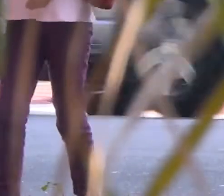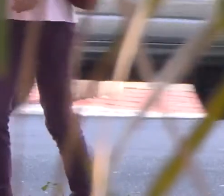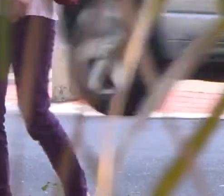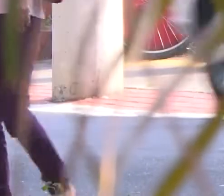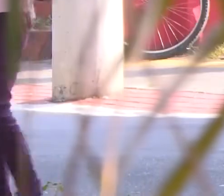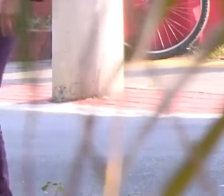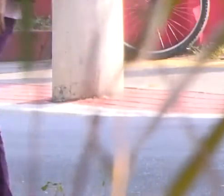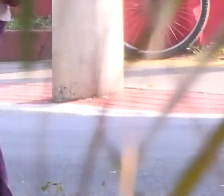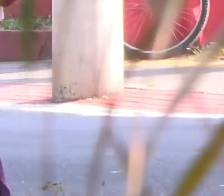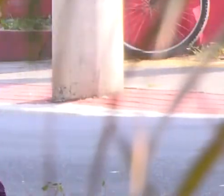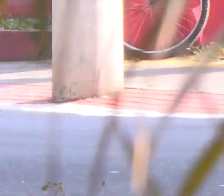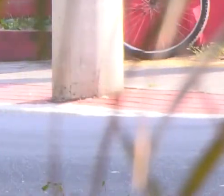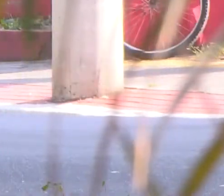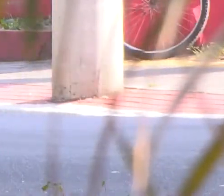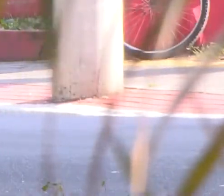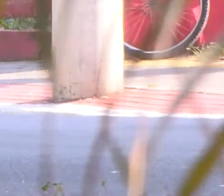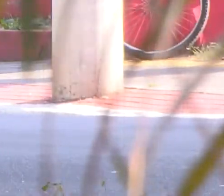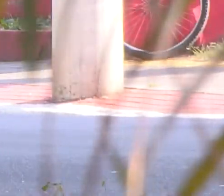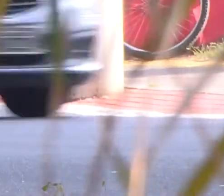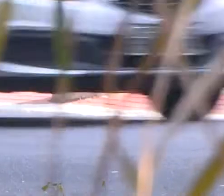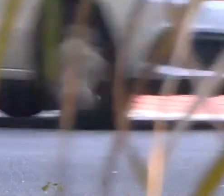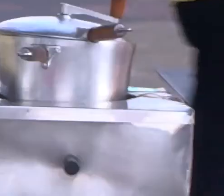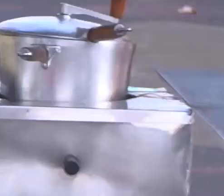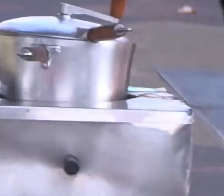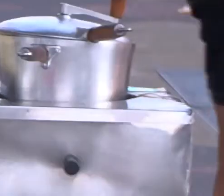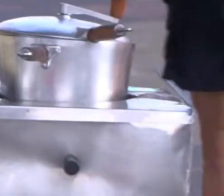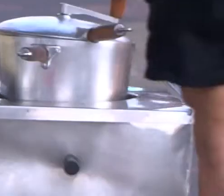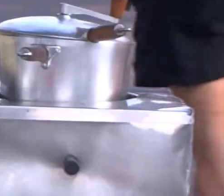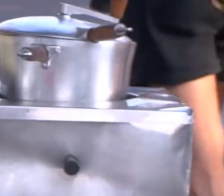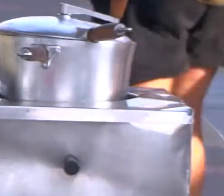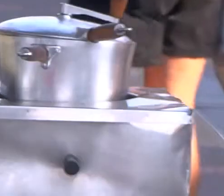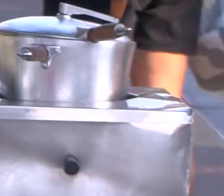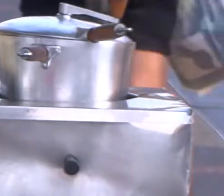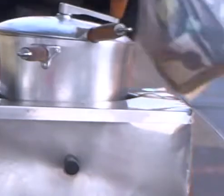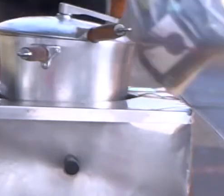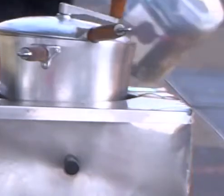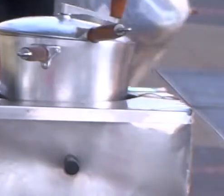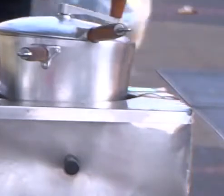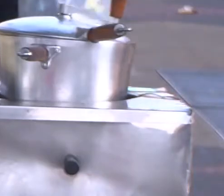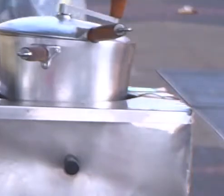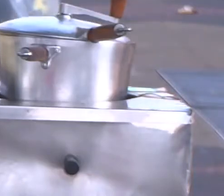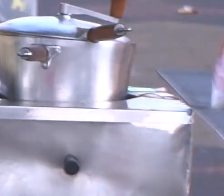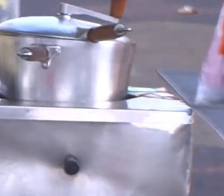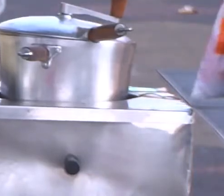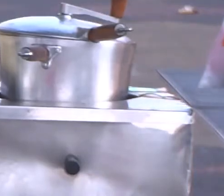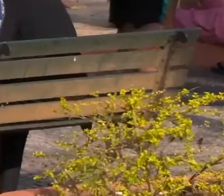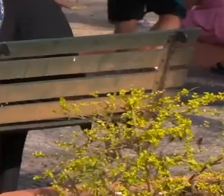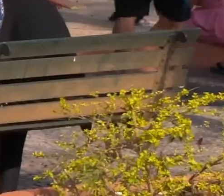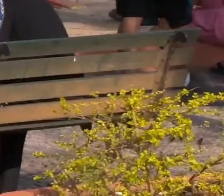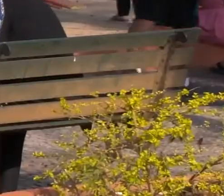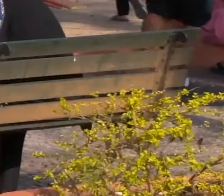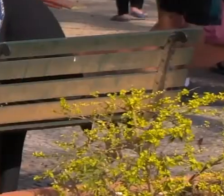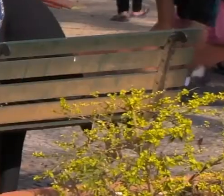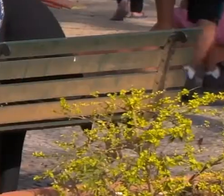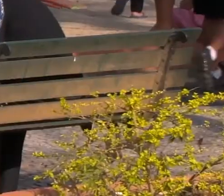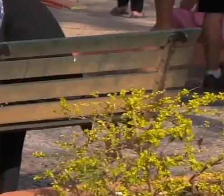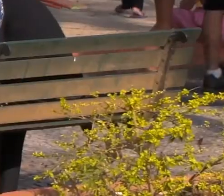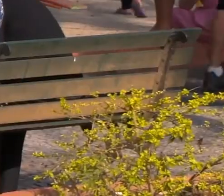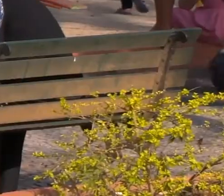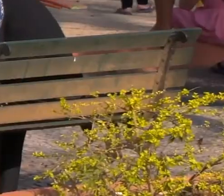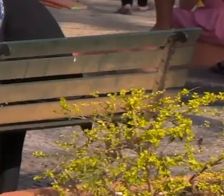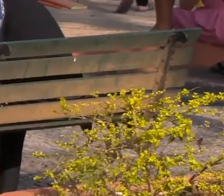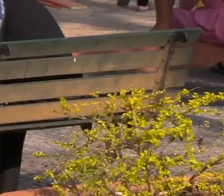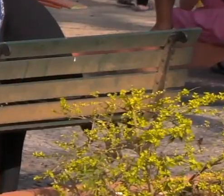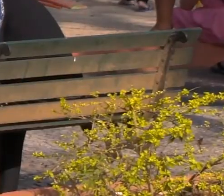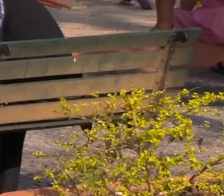pudessem ter acesso a direitos como aposentadoria e licença maternidade. Além de facilidades como isenção de pagamento de